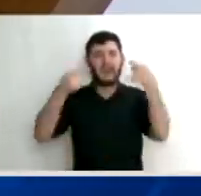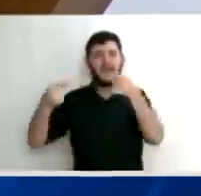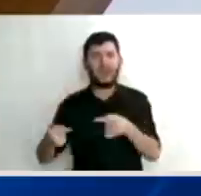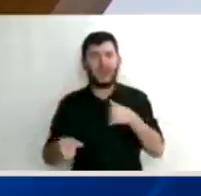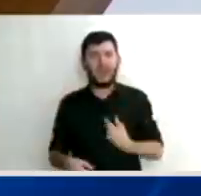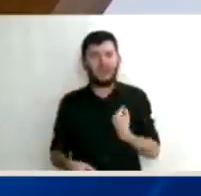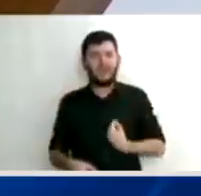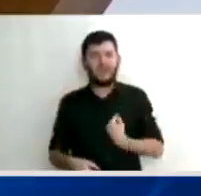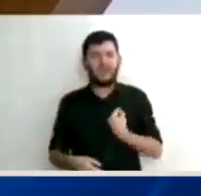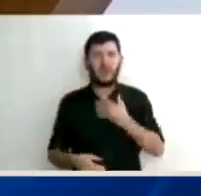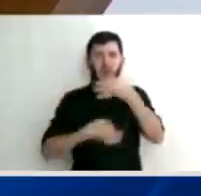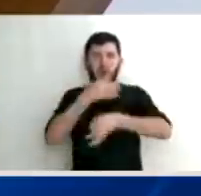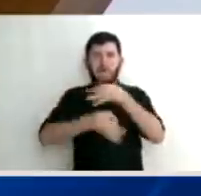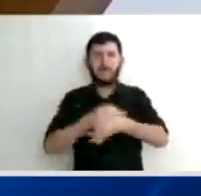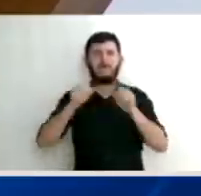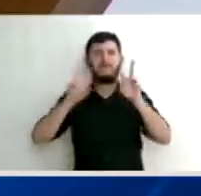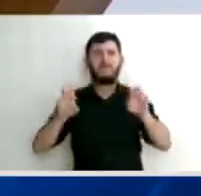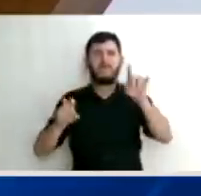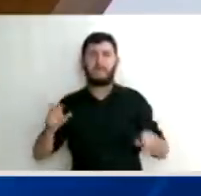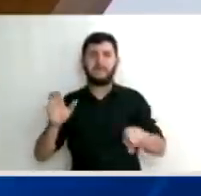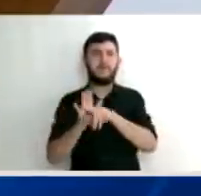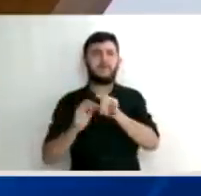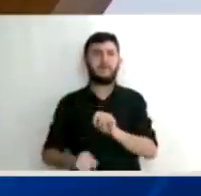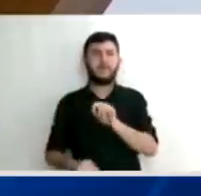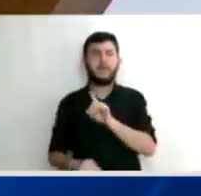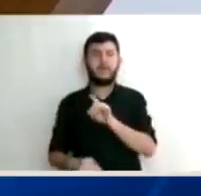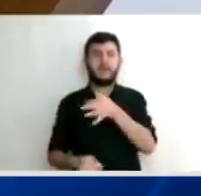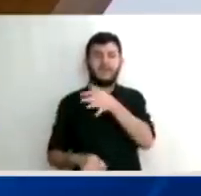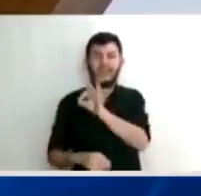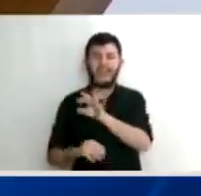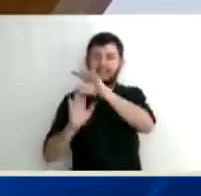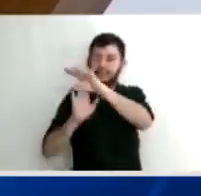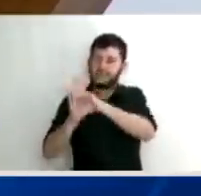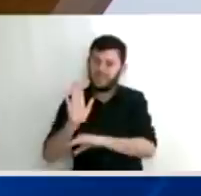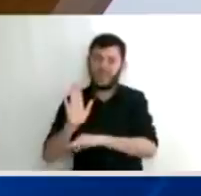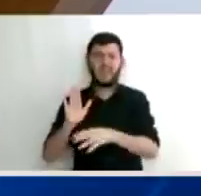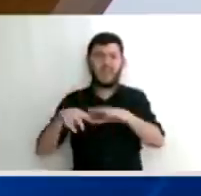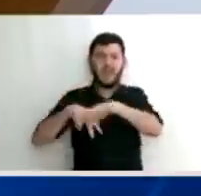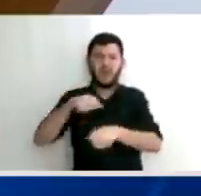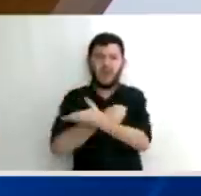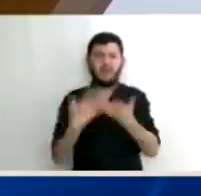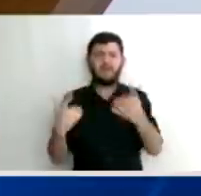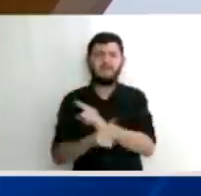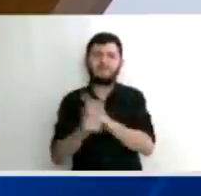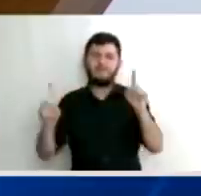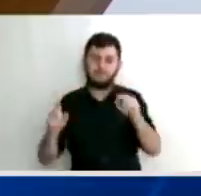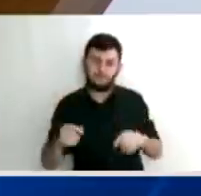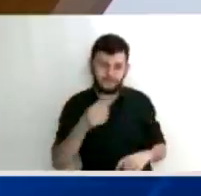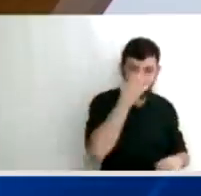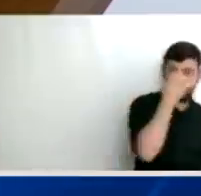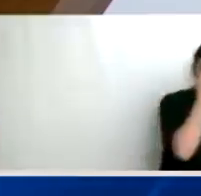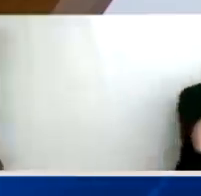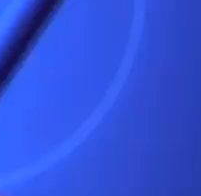Moro quanto dos demais procuradores da República no que tange a Operação Lava Jato, ela é bem complicada.